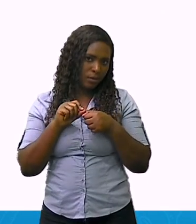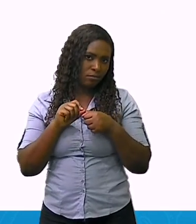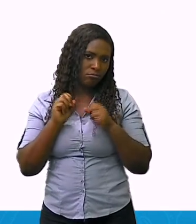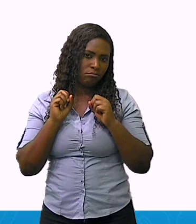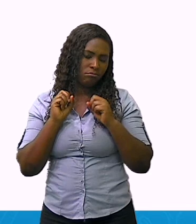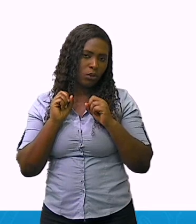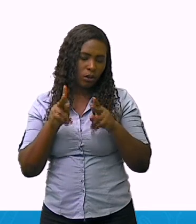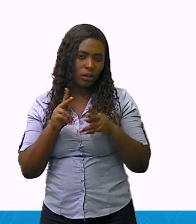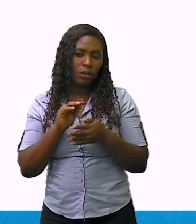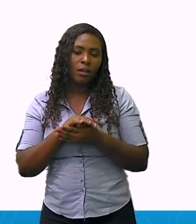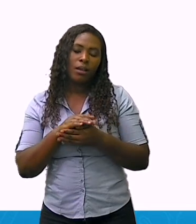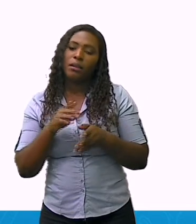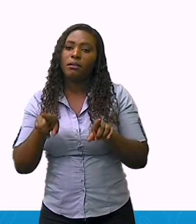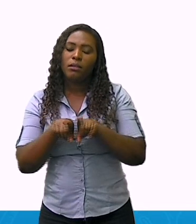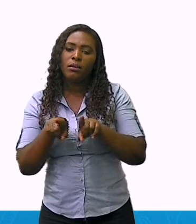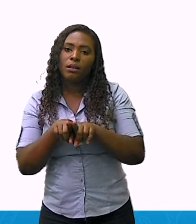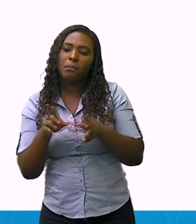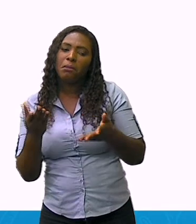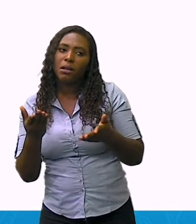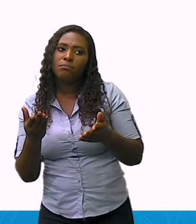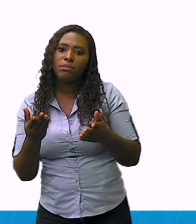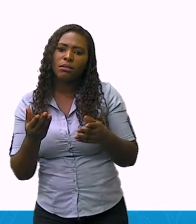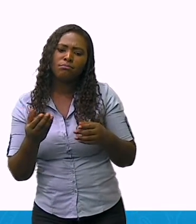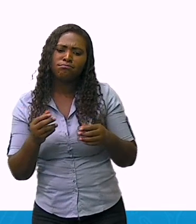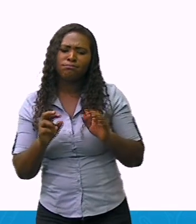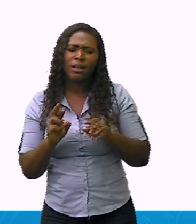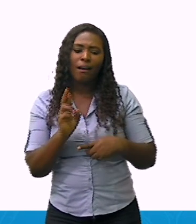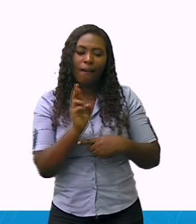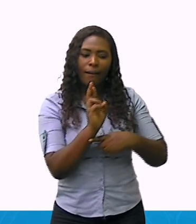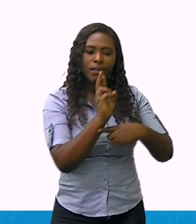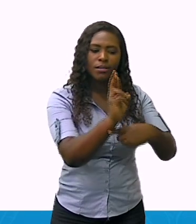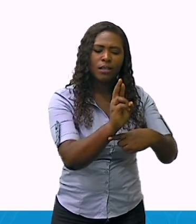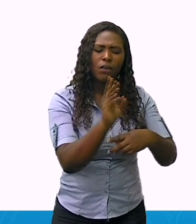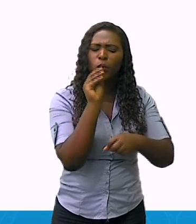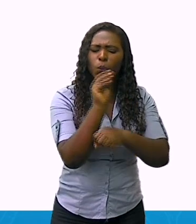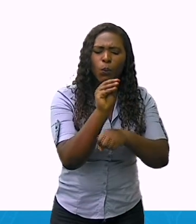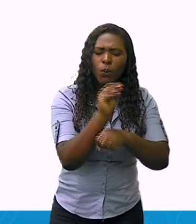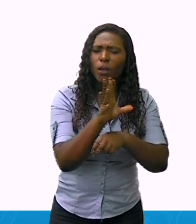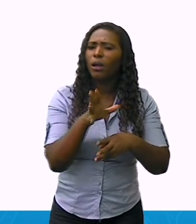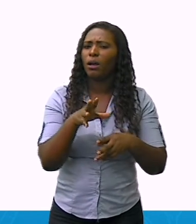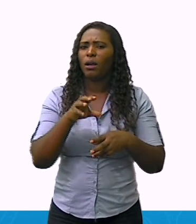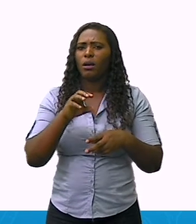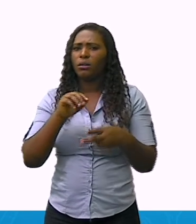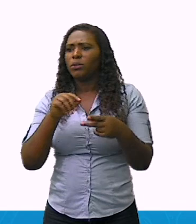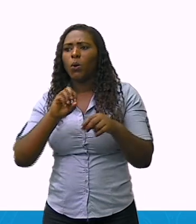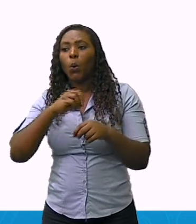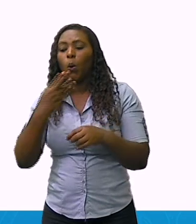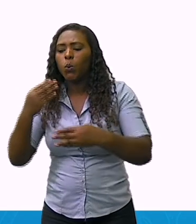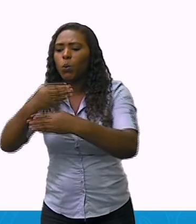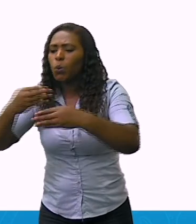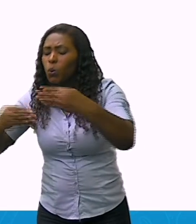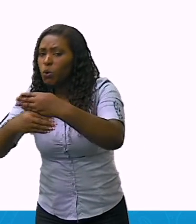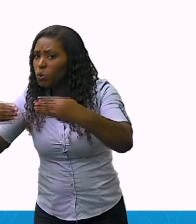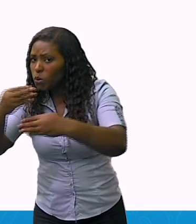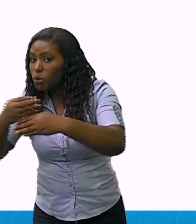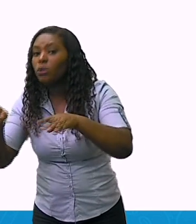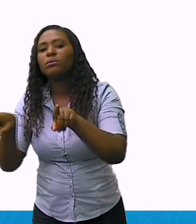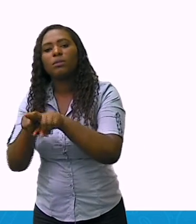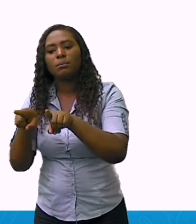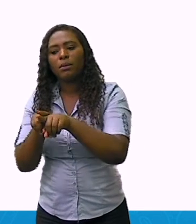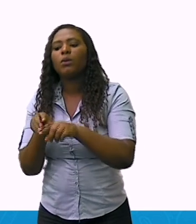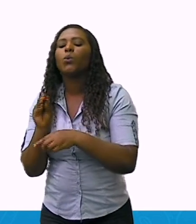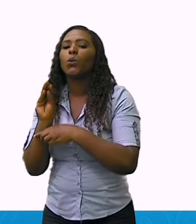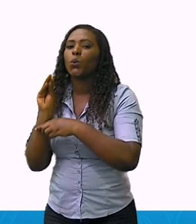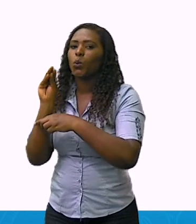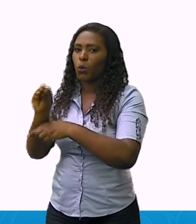preservar os ambientes, tanto naturais quanto culturais. são estas algumas destas